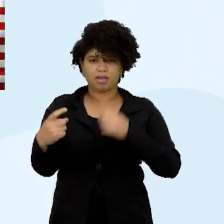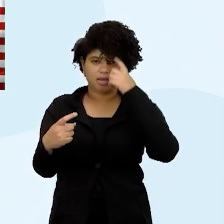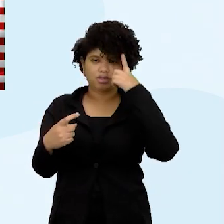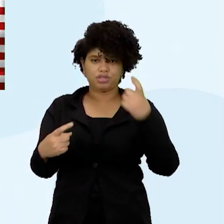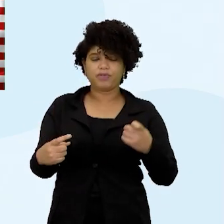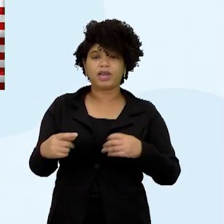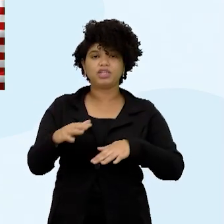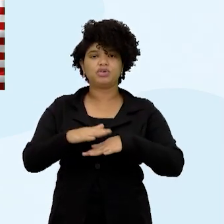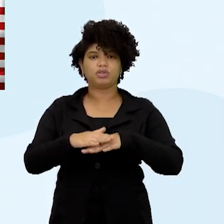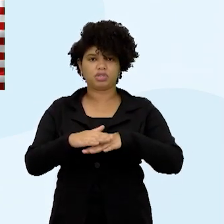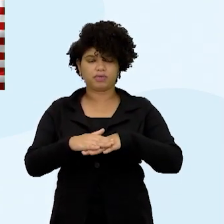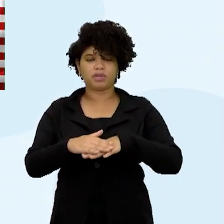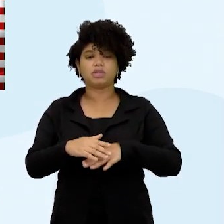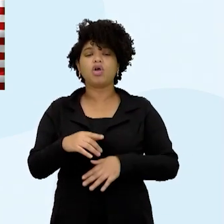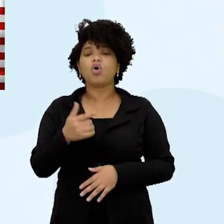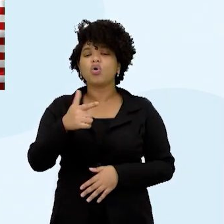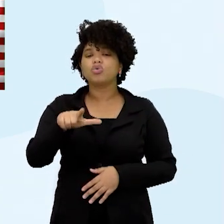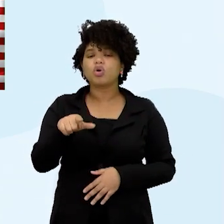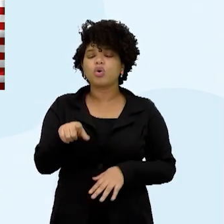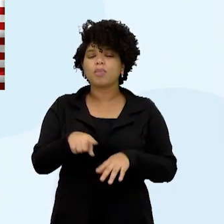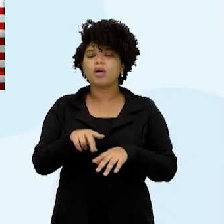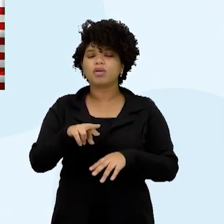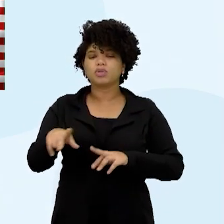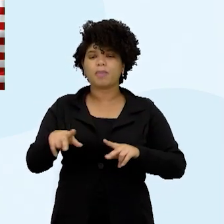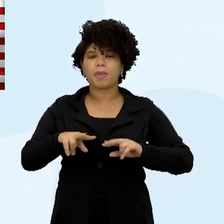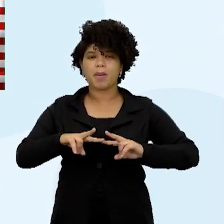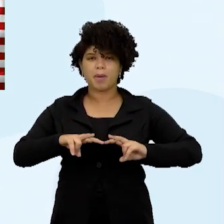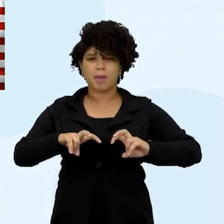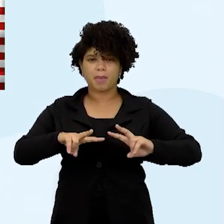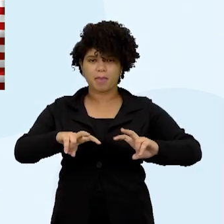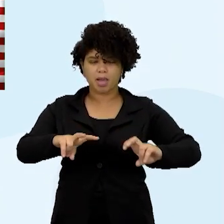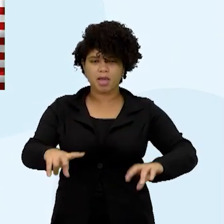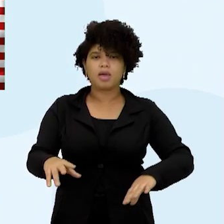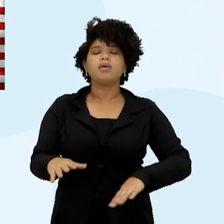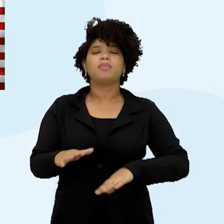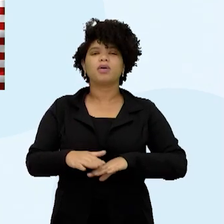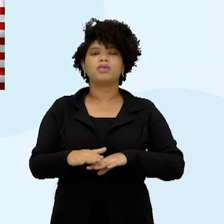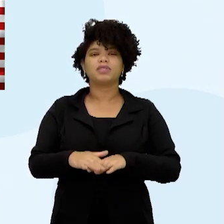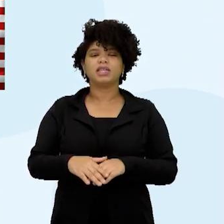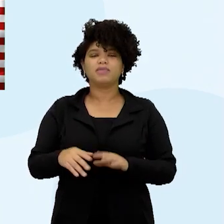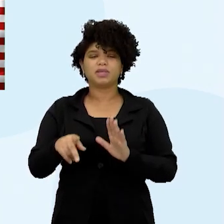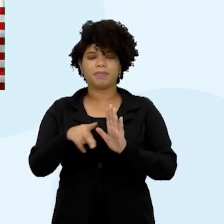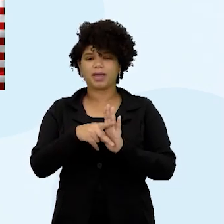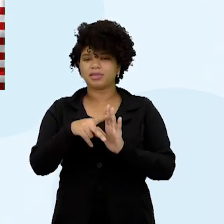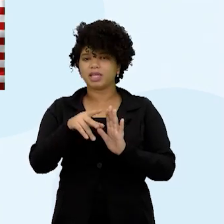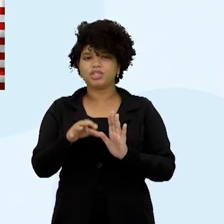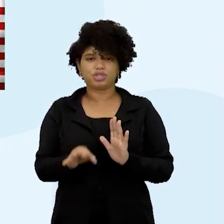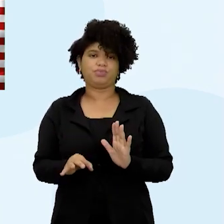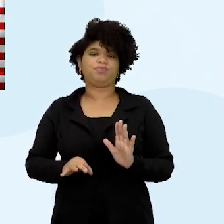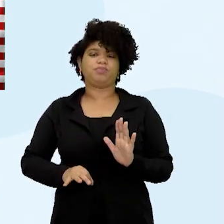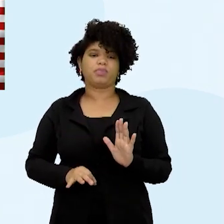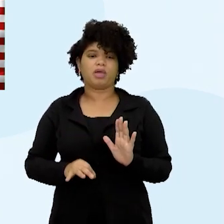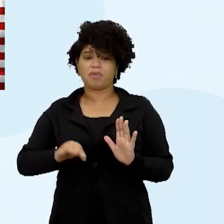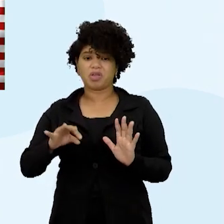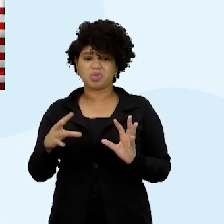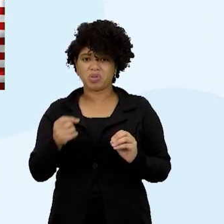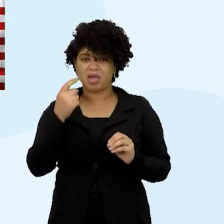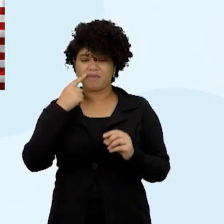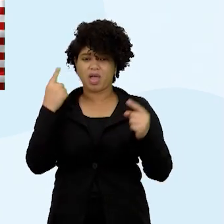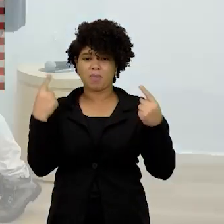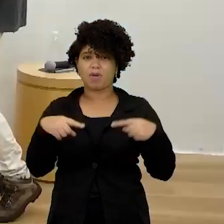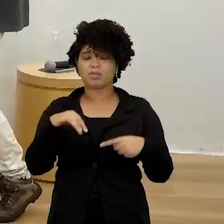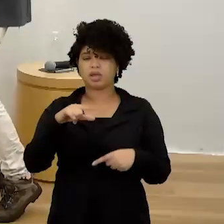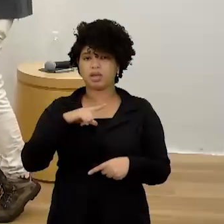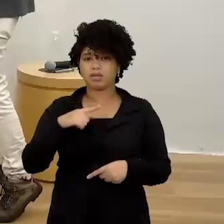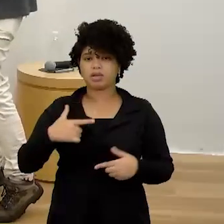poder de guerra era tão devastador entre as duas superpotências. Gibeleza, se tivesse